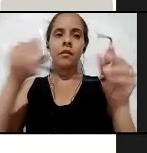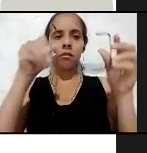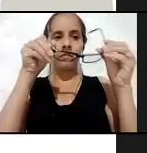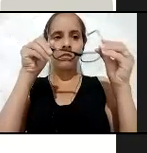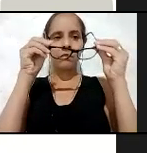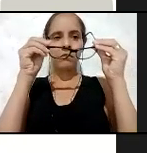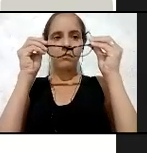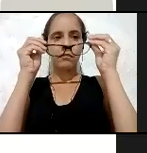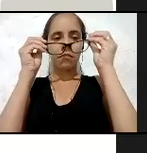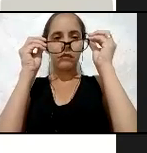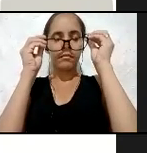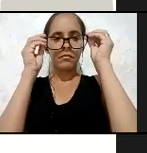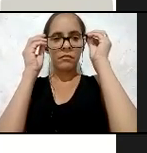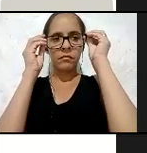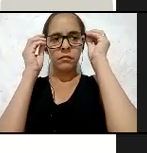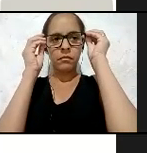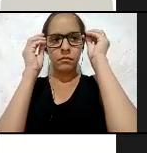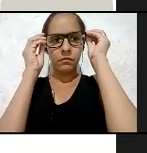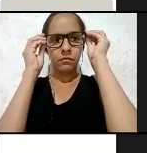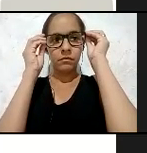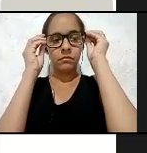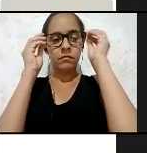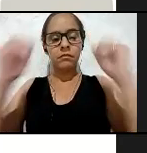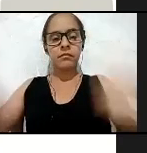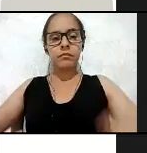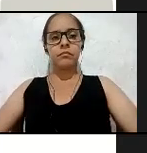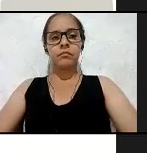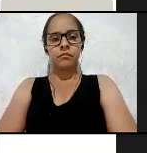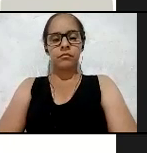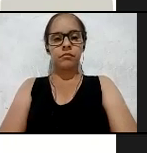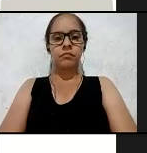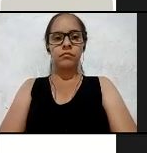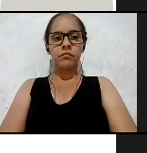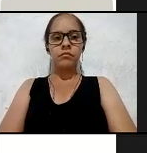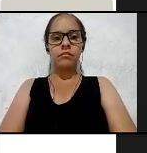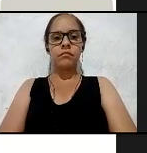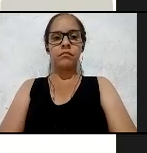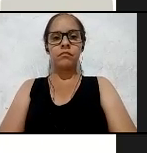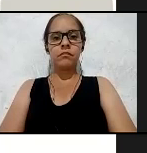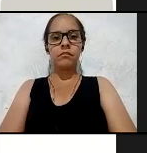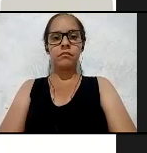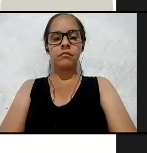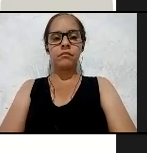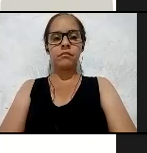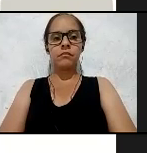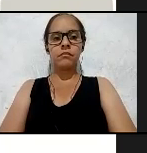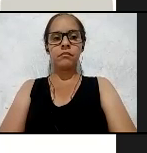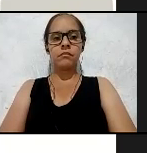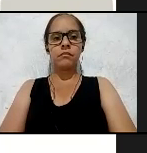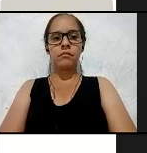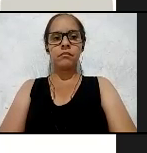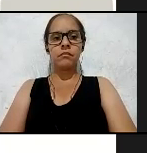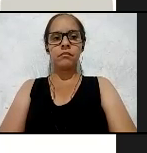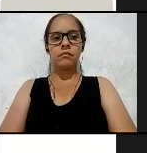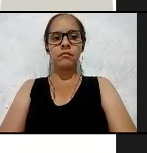limites que não fazem, que expressam uma carência na formação pedagógica deles, né? E eles,